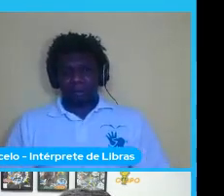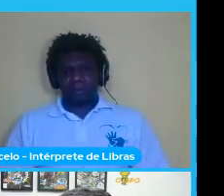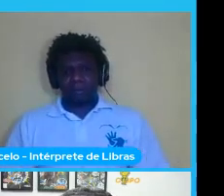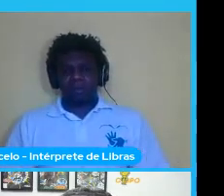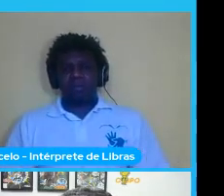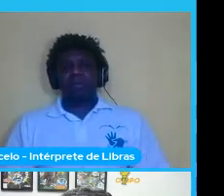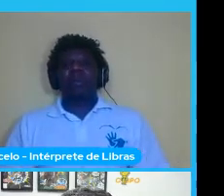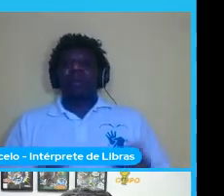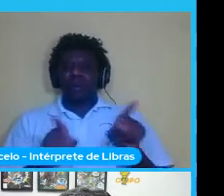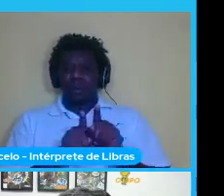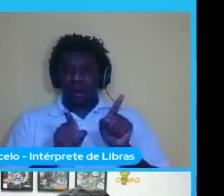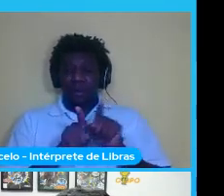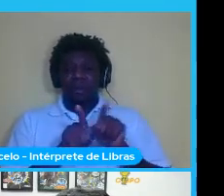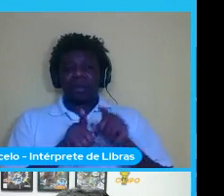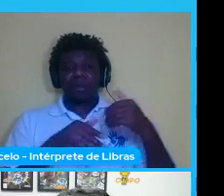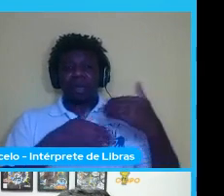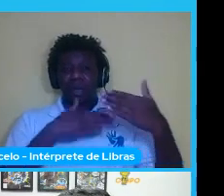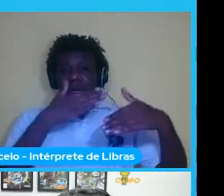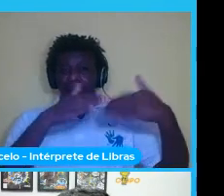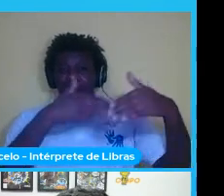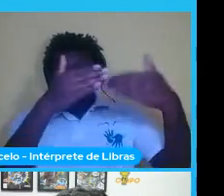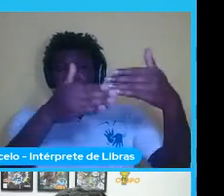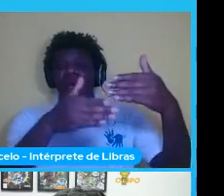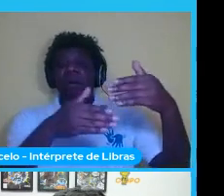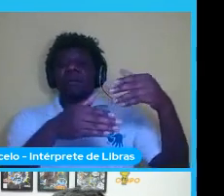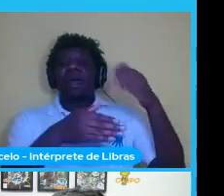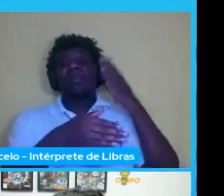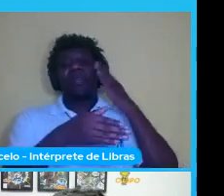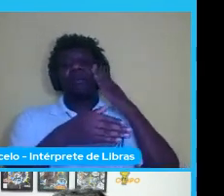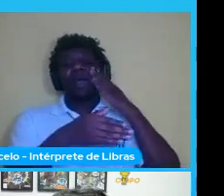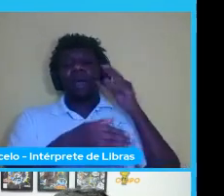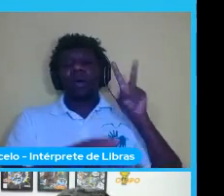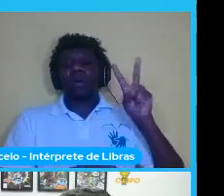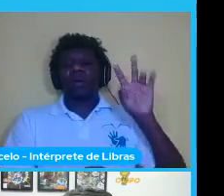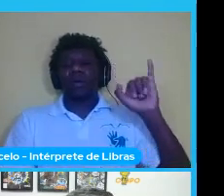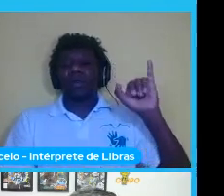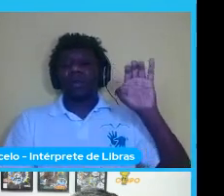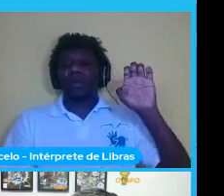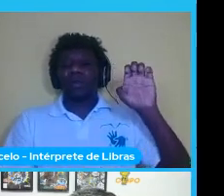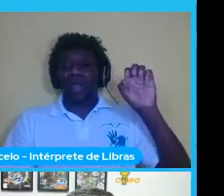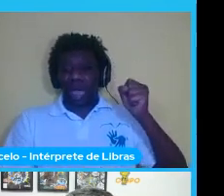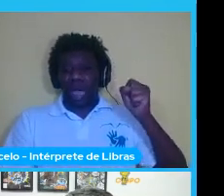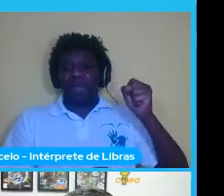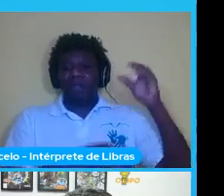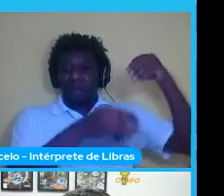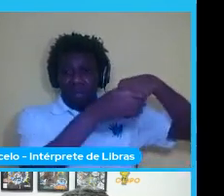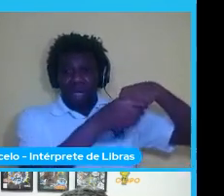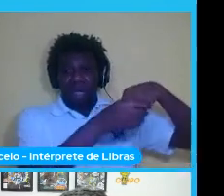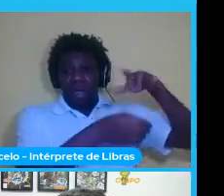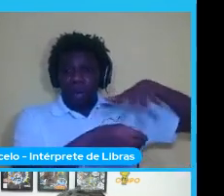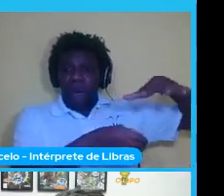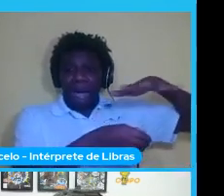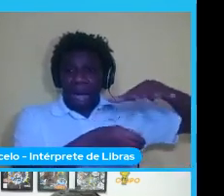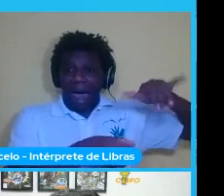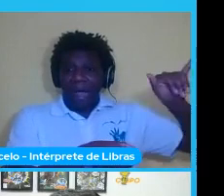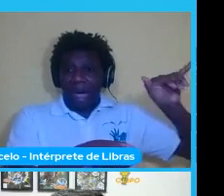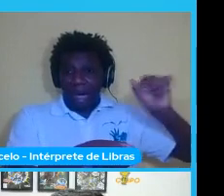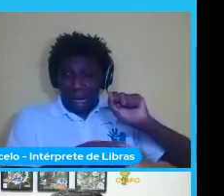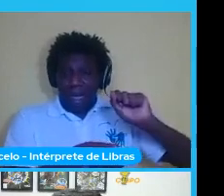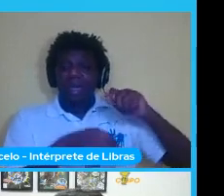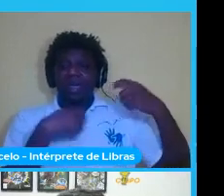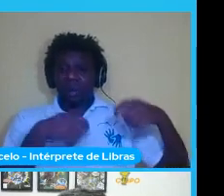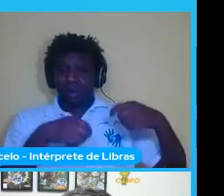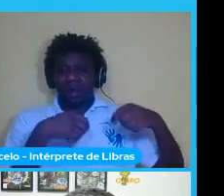estabelecer processos e práticas para atenuar os vieses no sistema de inteligência artificial então está bem ligado com o outro mas ter esse